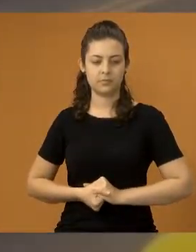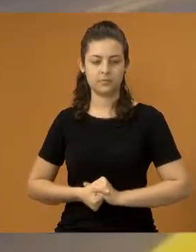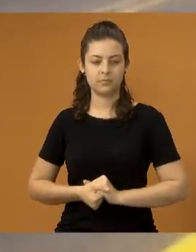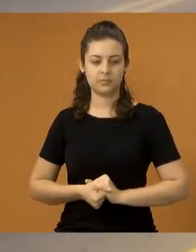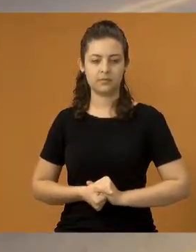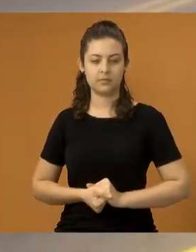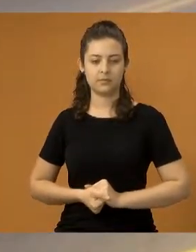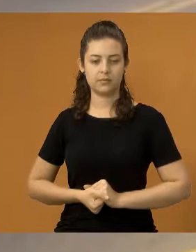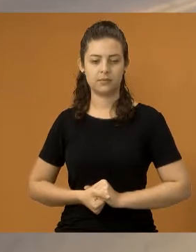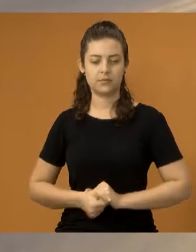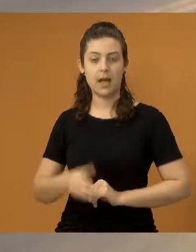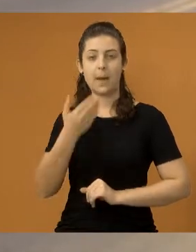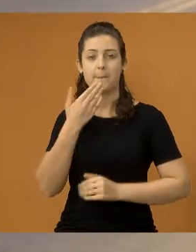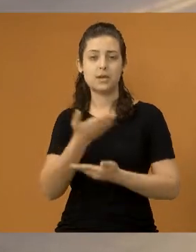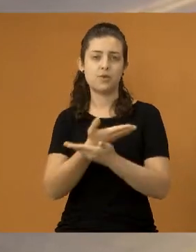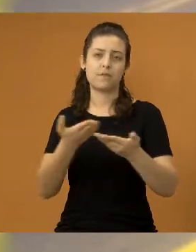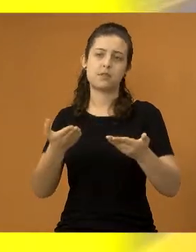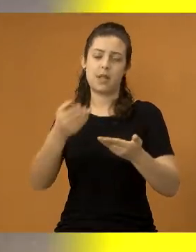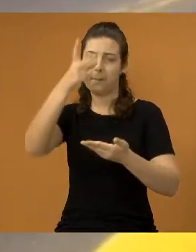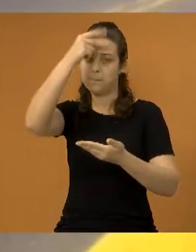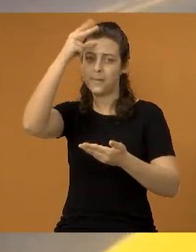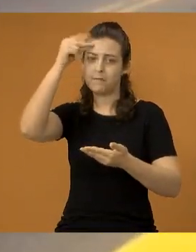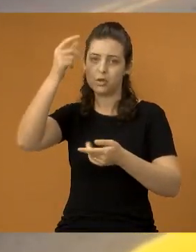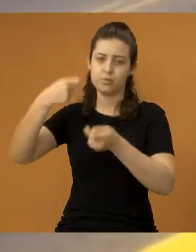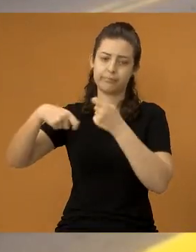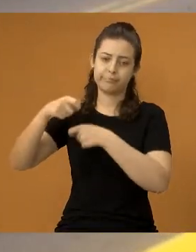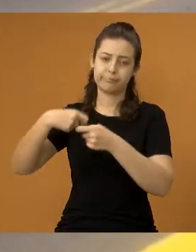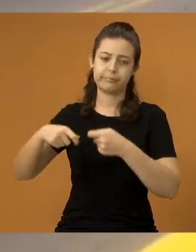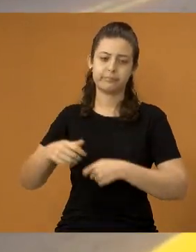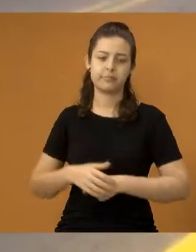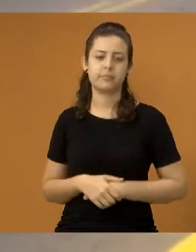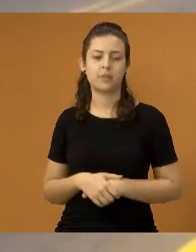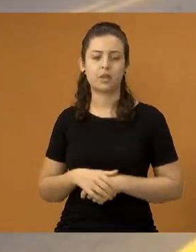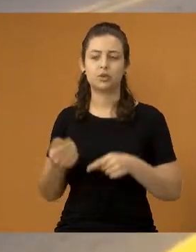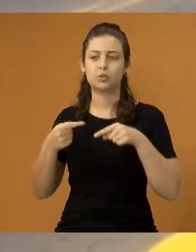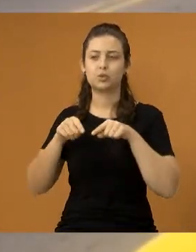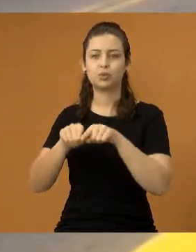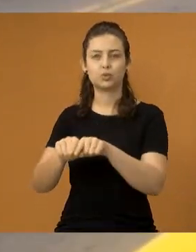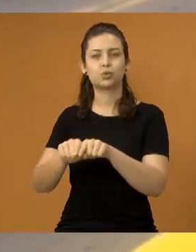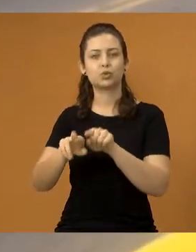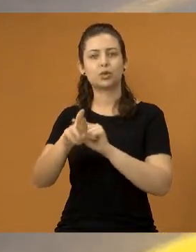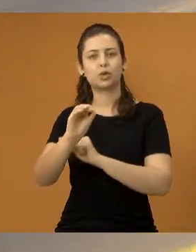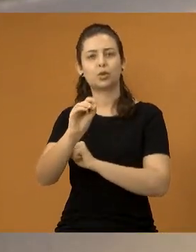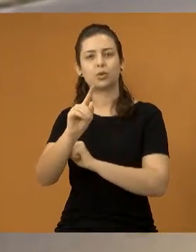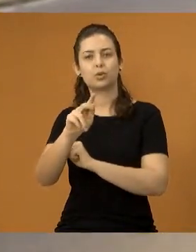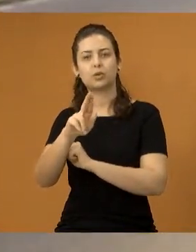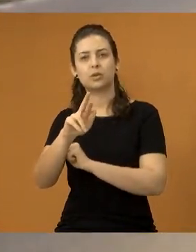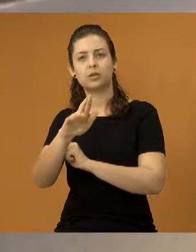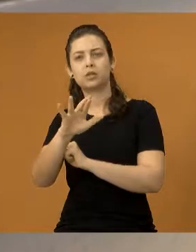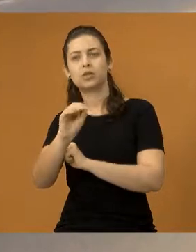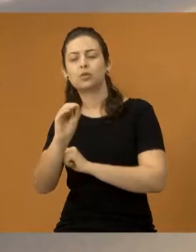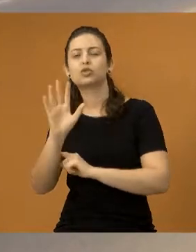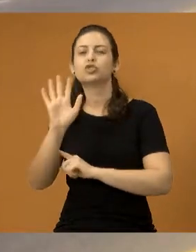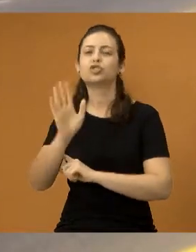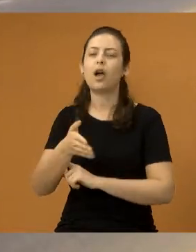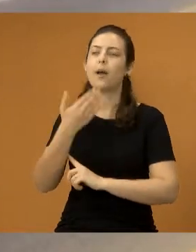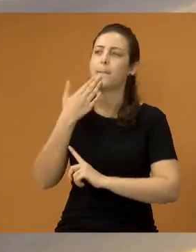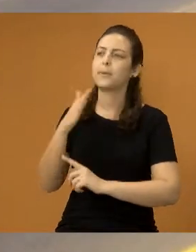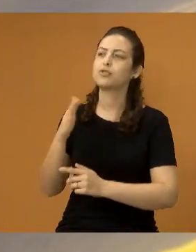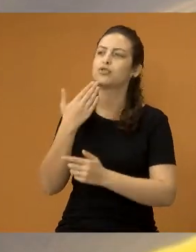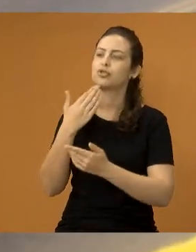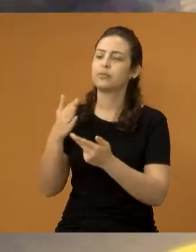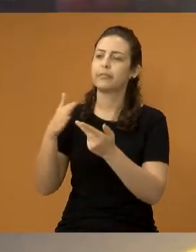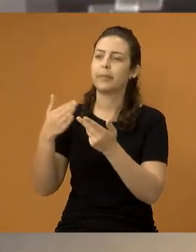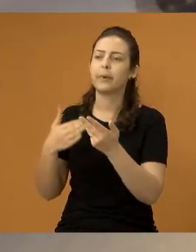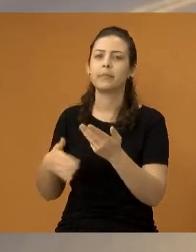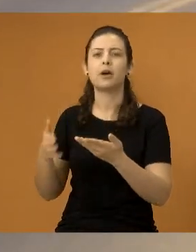A gente pede aí ao doutor Isaías aí e, juntamente com o doutor Rodrigo Salomão, que já fizemos os pedidos para